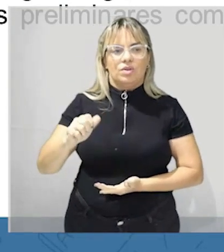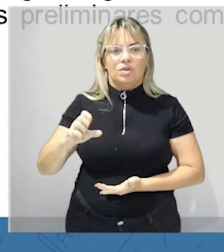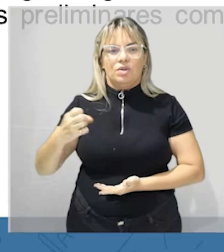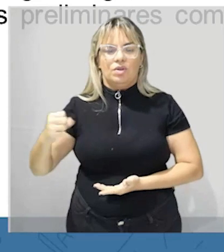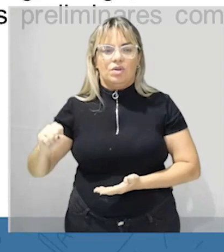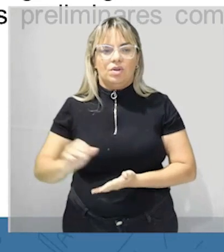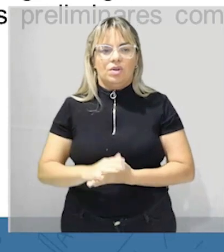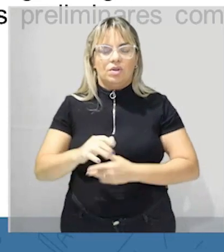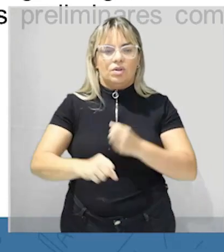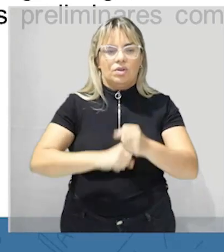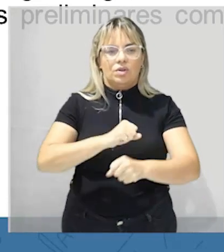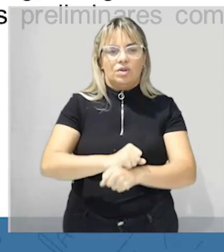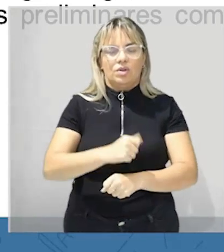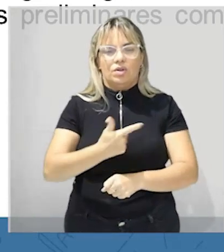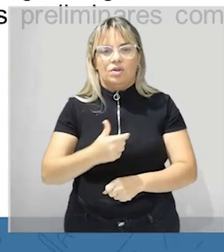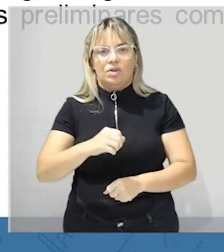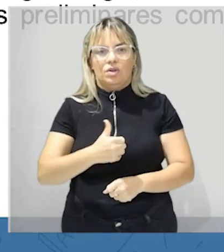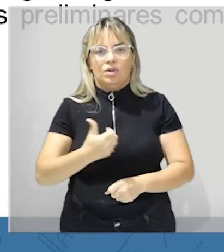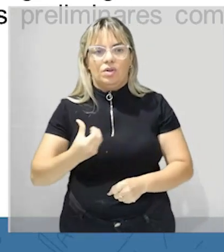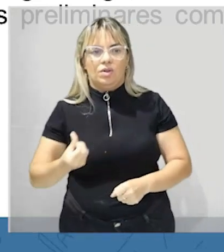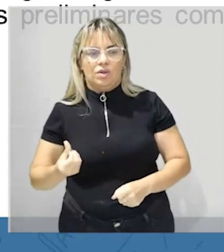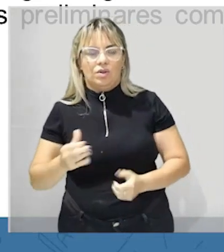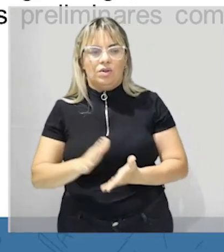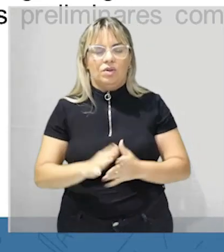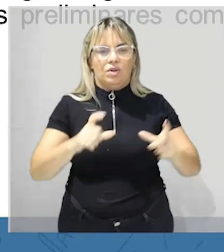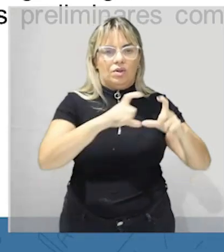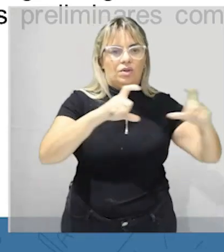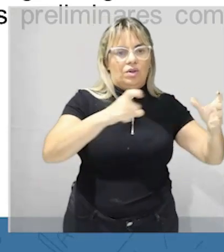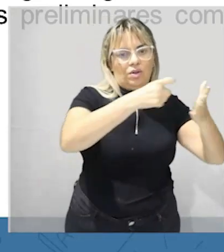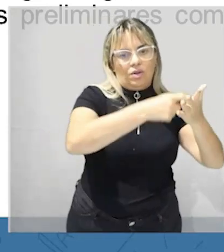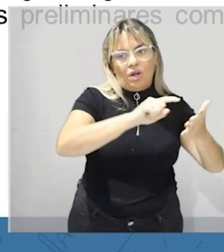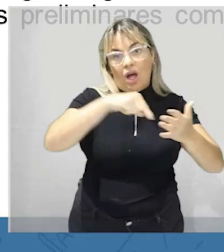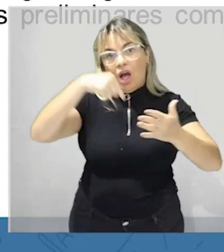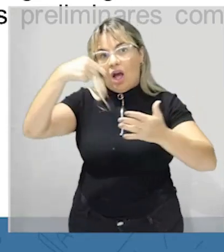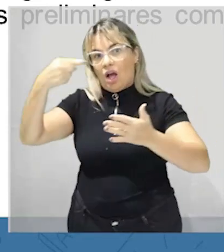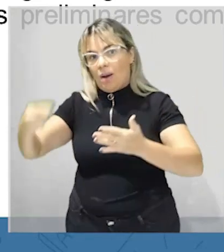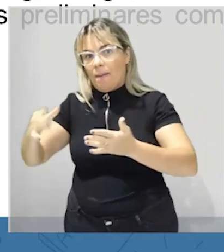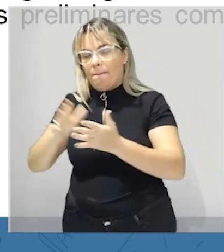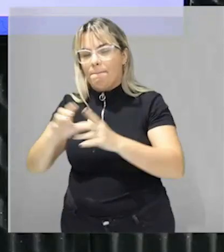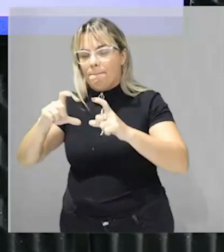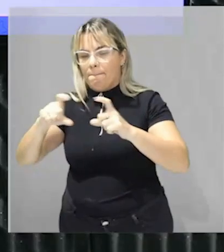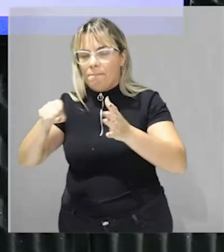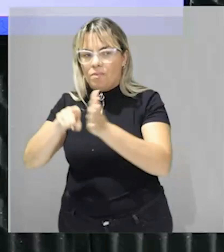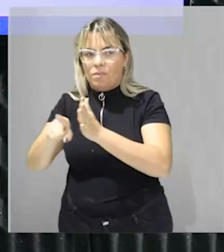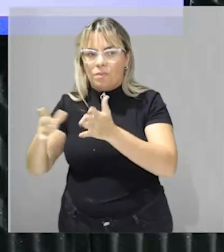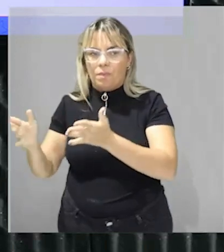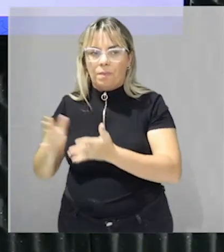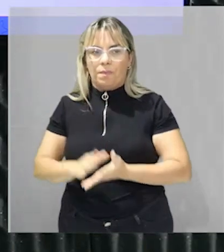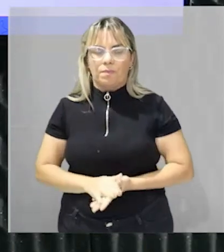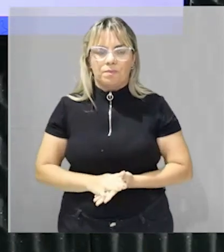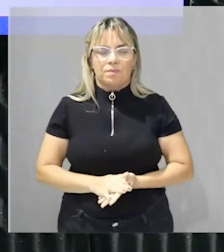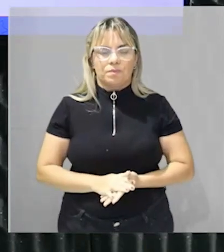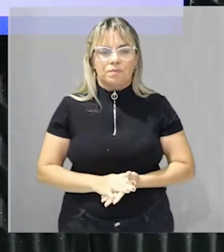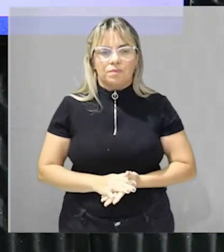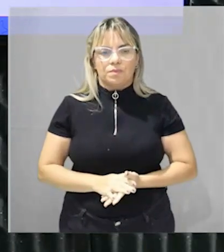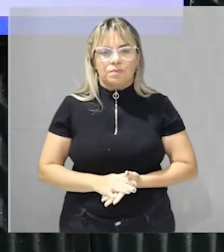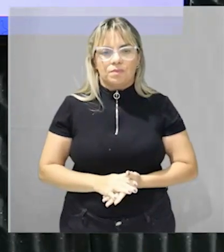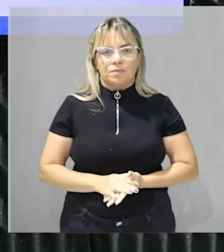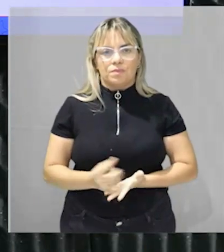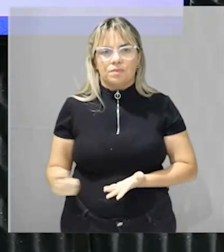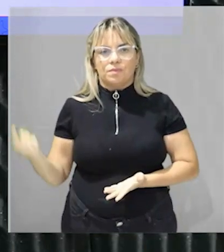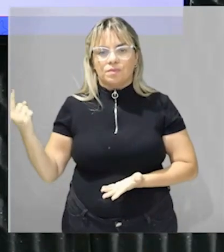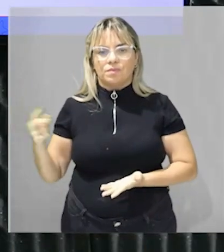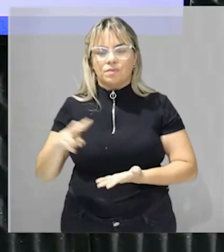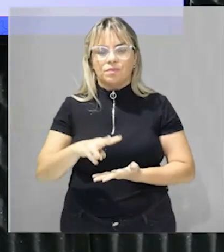2016 texto motivador bora para o comando diz o seguinte o aumento da